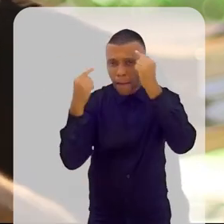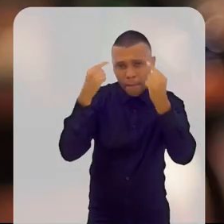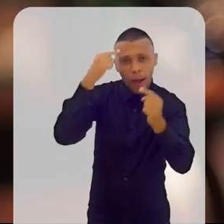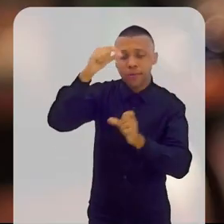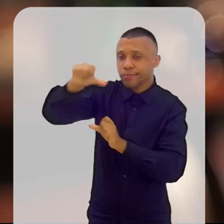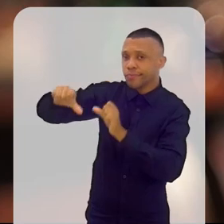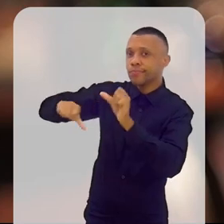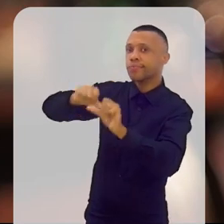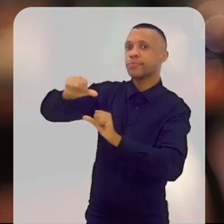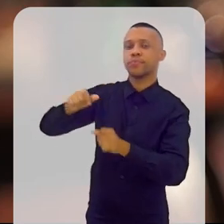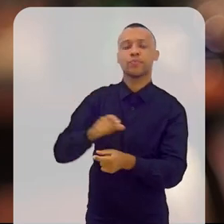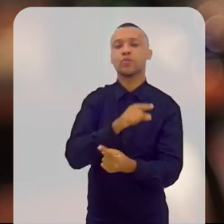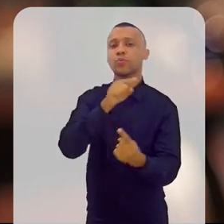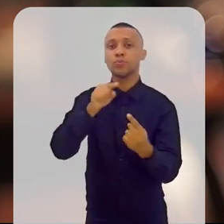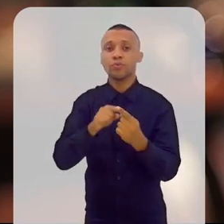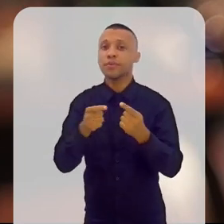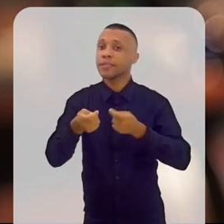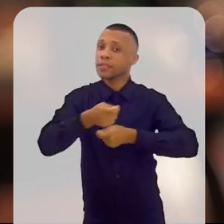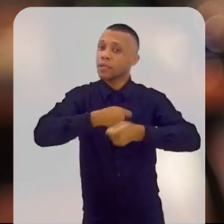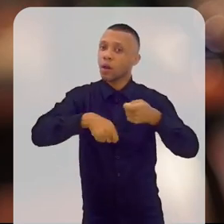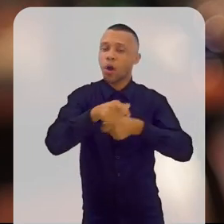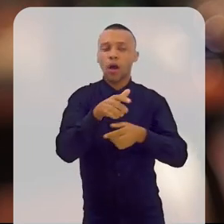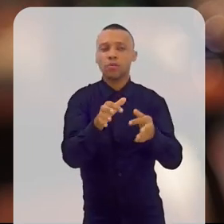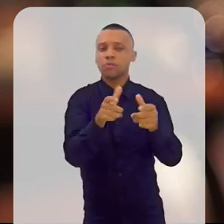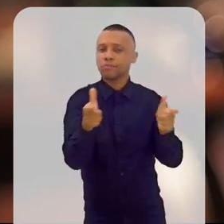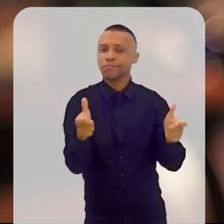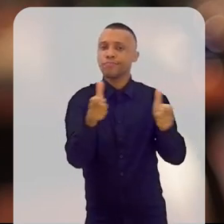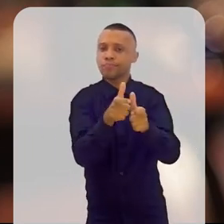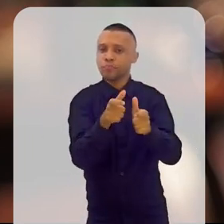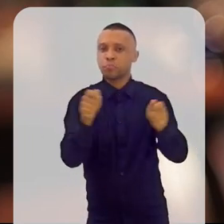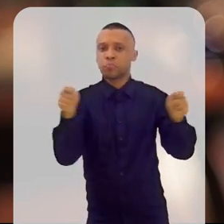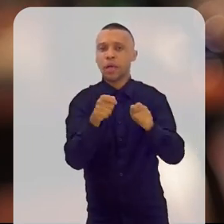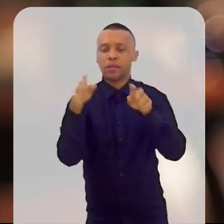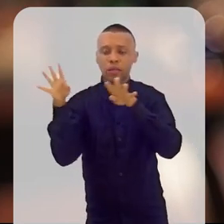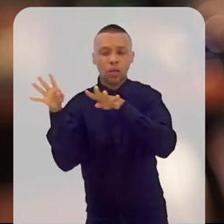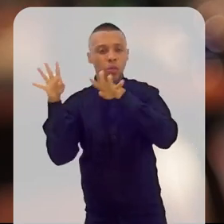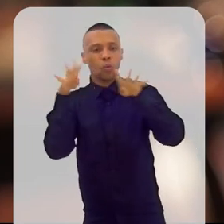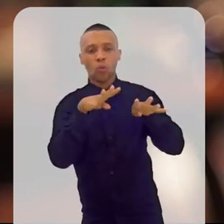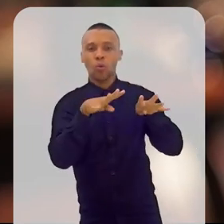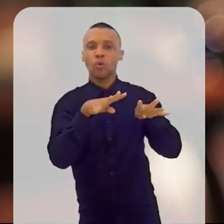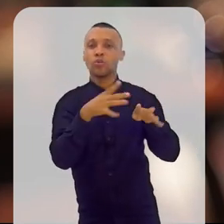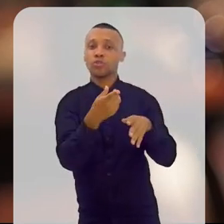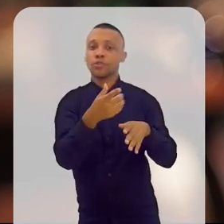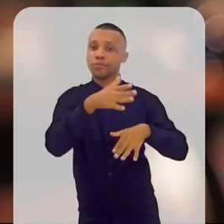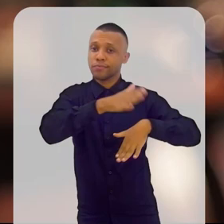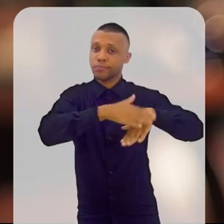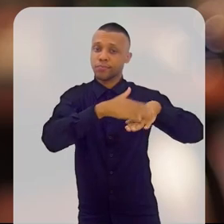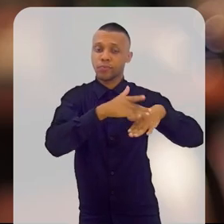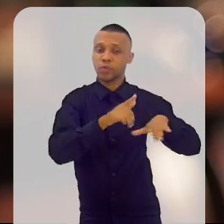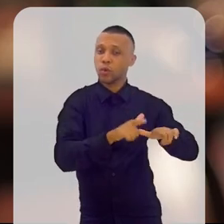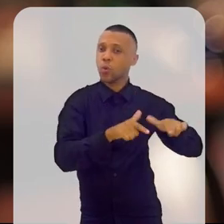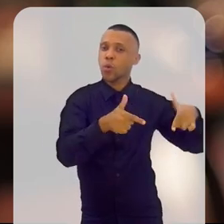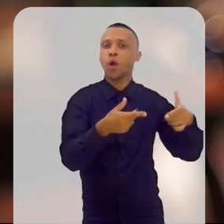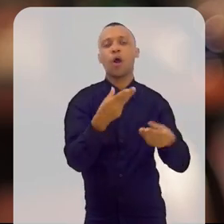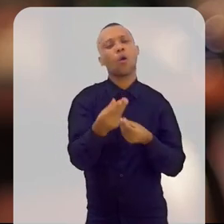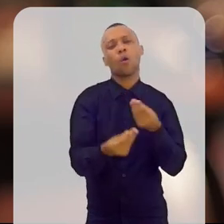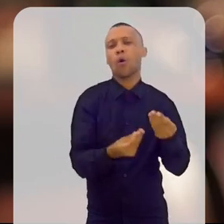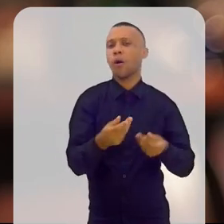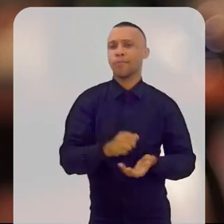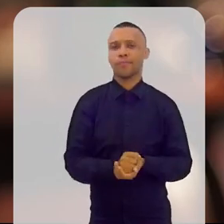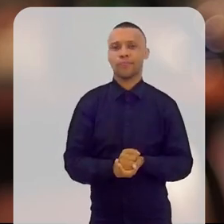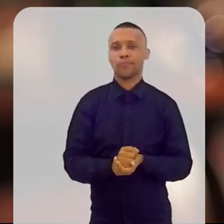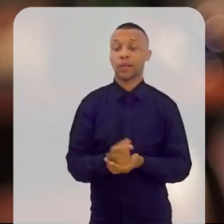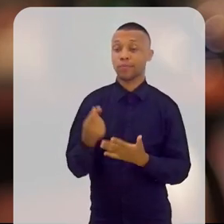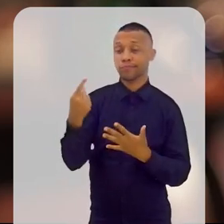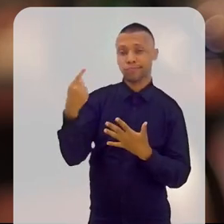inovação. Para que os pequenos negócios pudessem ter a visibilidade de como eles poderiam fazer os conceitos